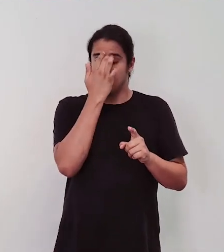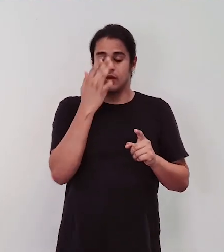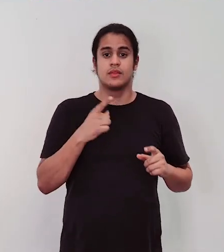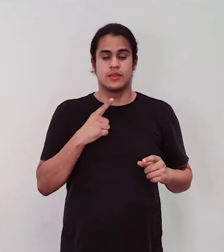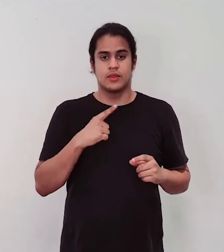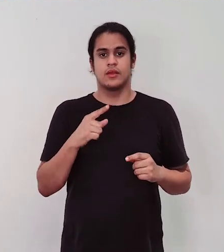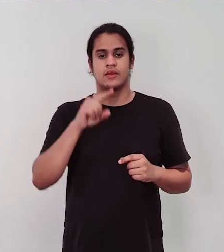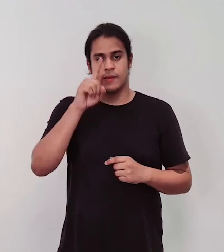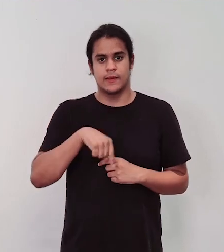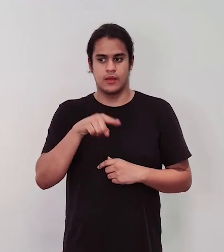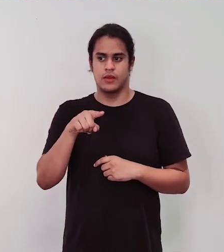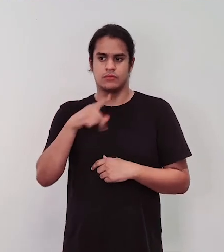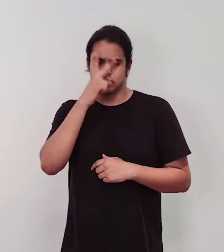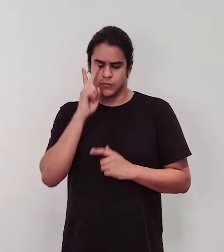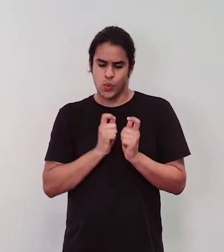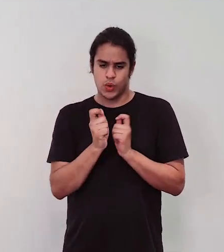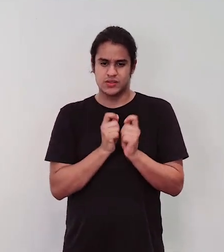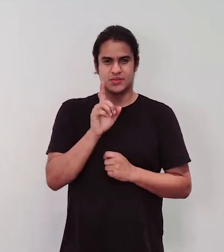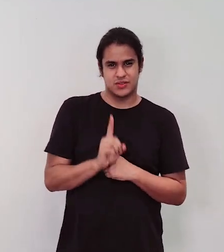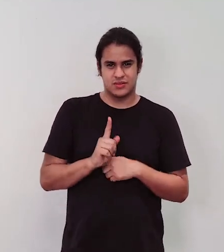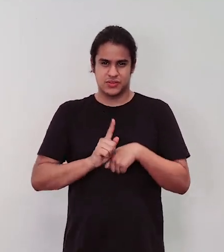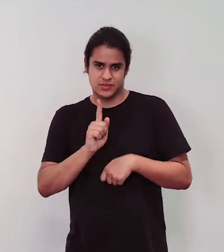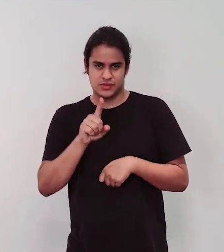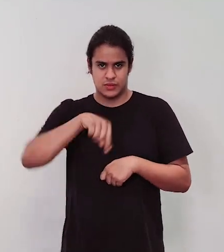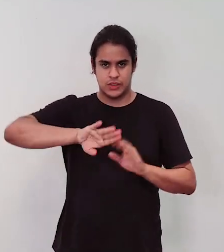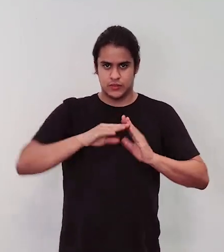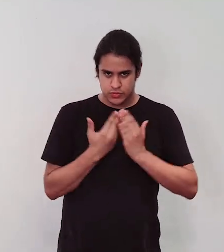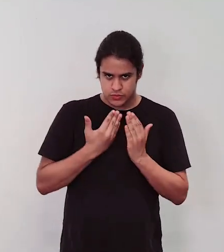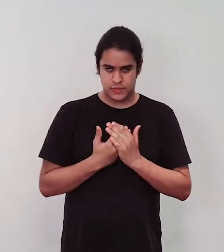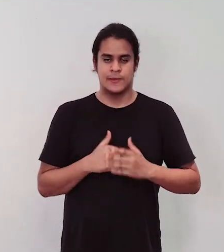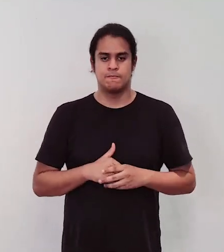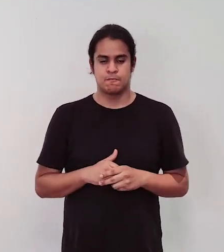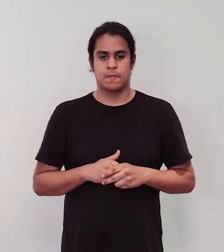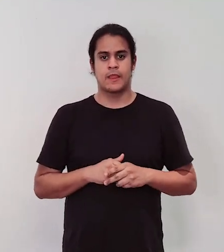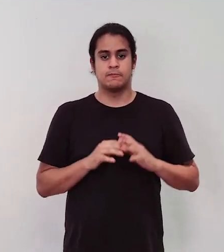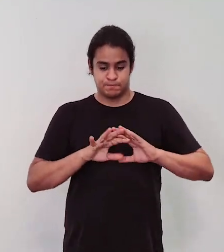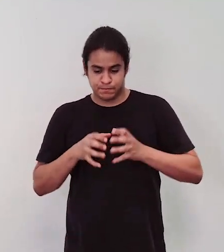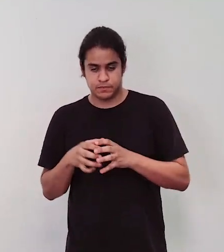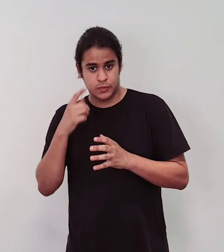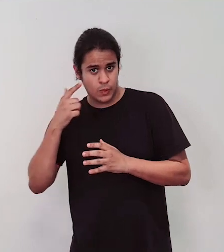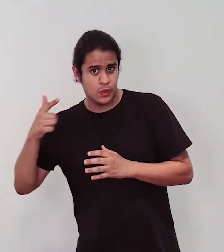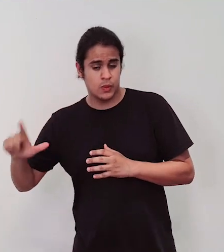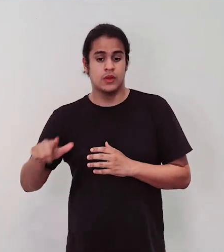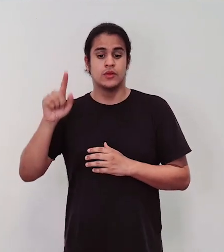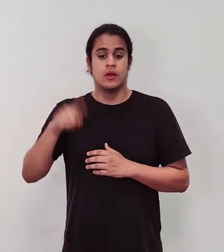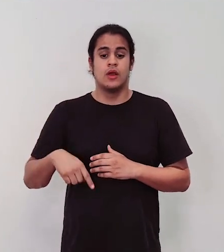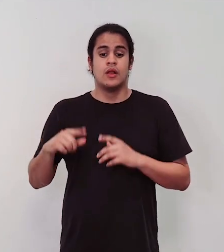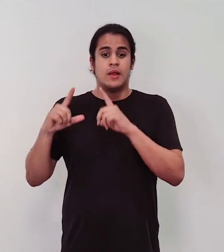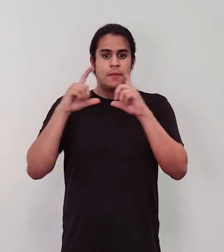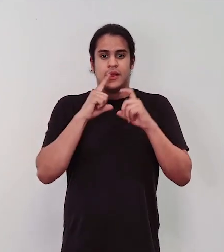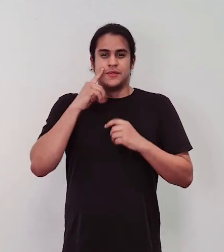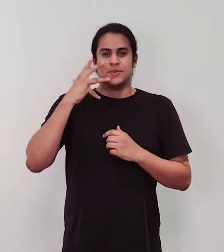pela gestão da escola. Outro grupo de imagens são as imagens decorativas, por isso que eu chamei atenção